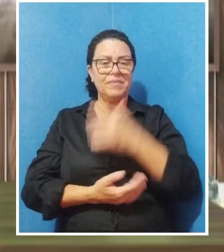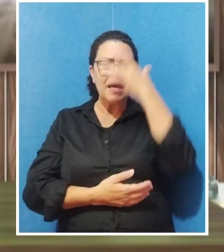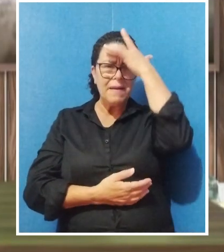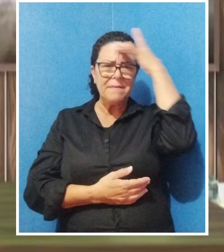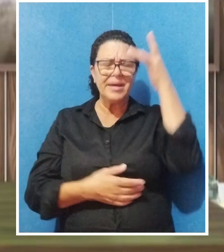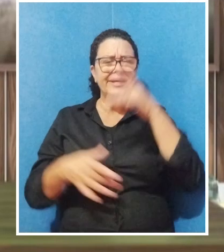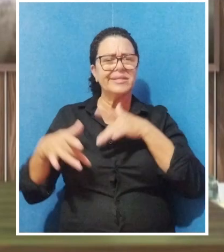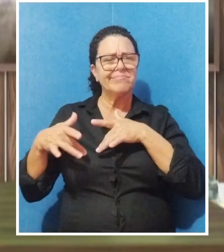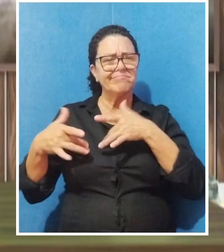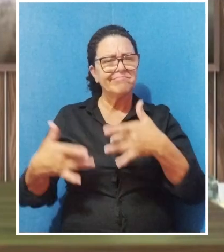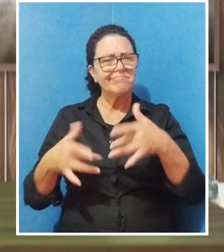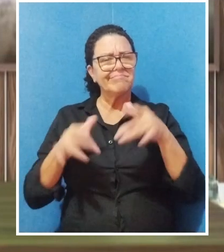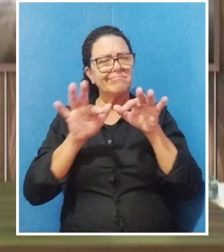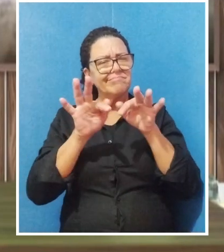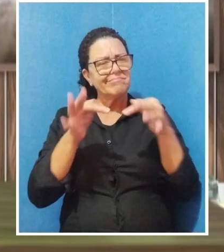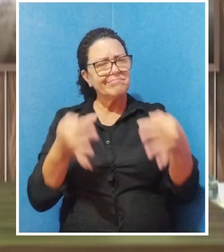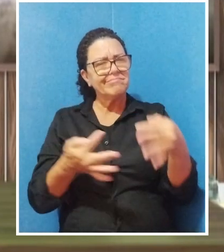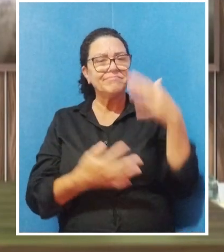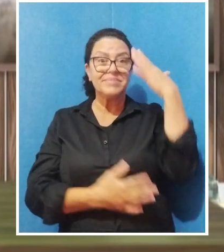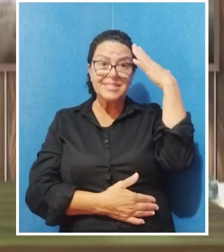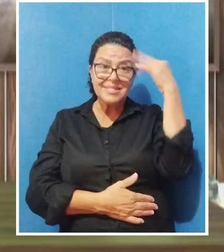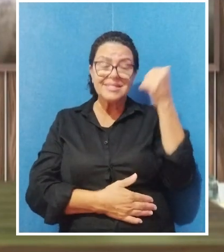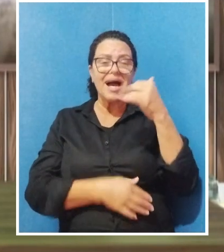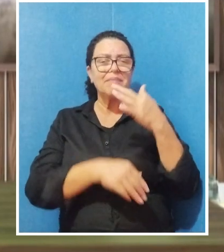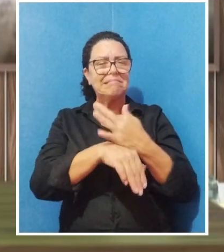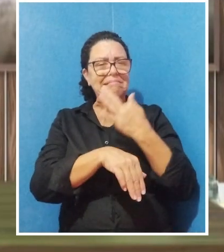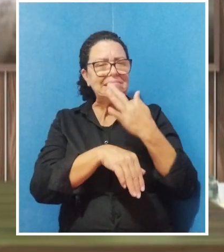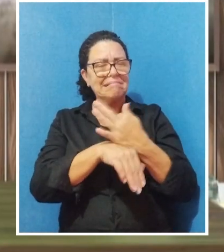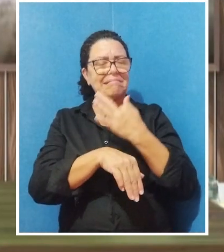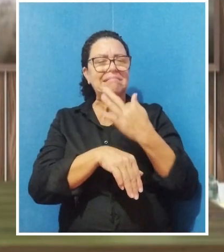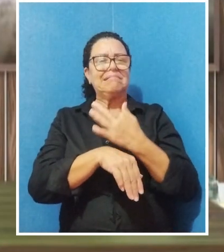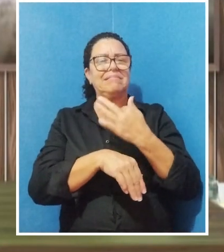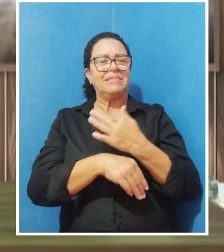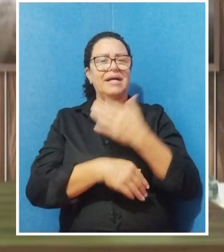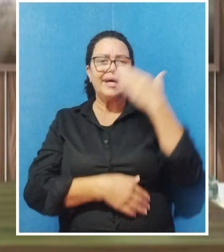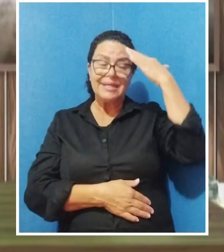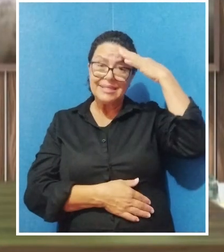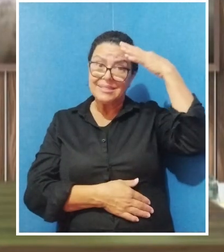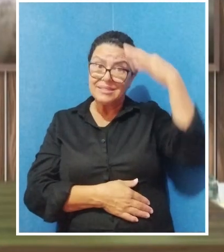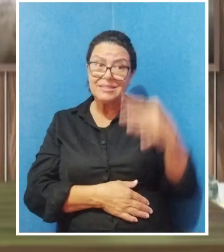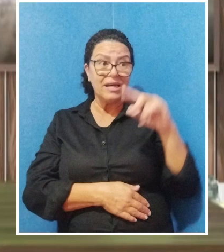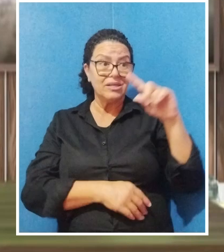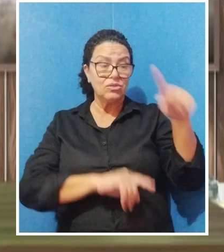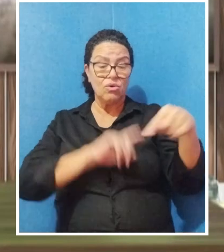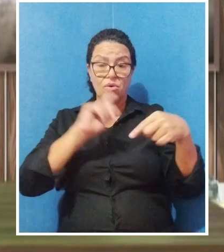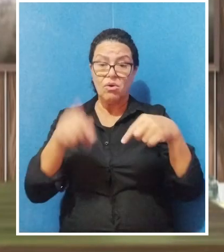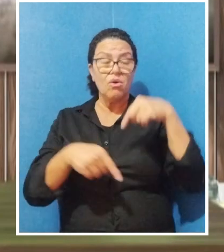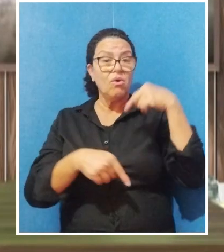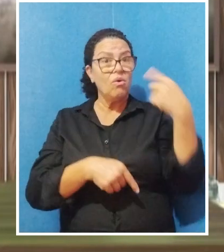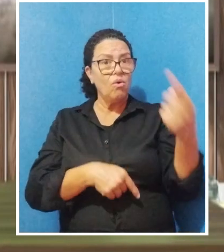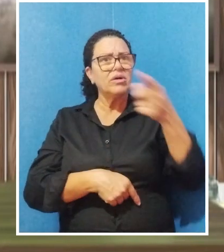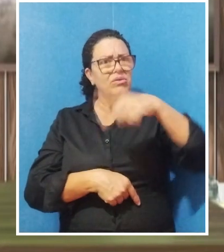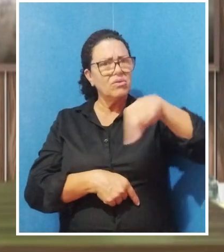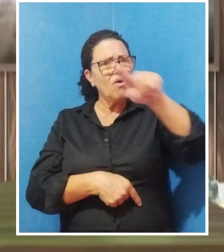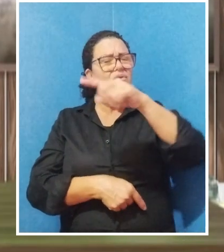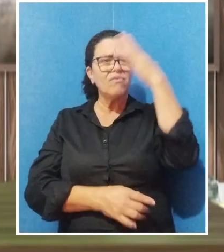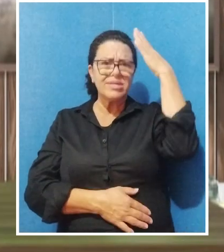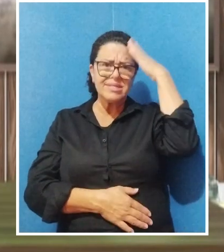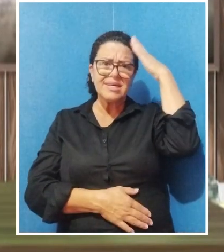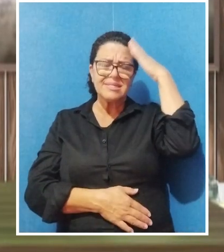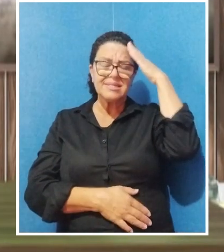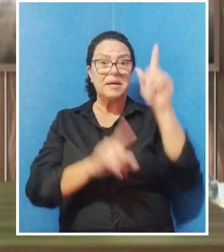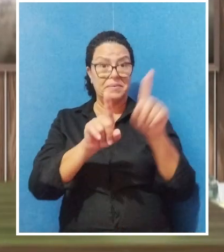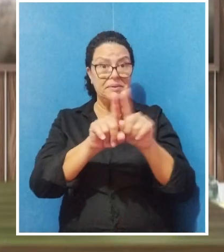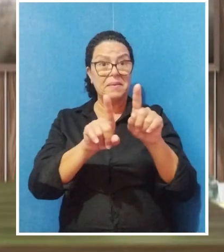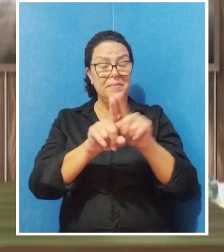pessoa humilde sabe suportar. Uma pessoa humilde sabe compreender as outras pessoas. Vocês sabem,